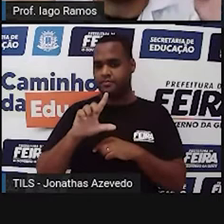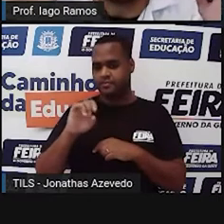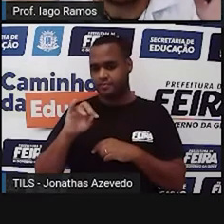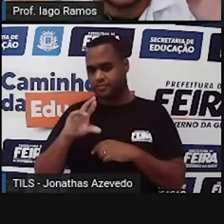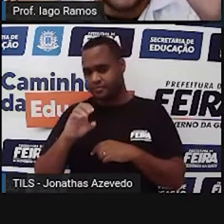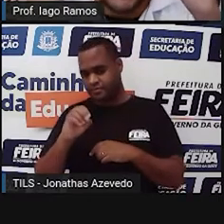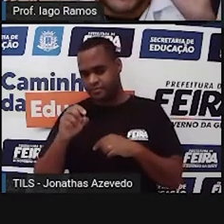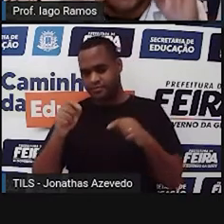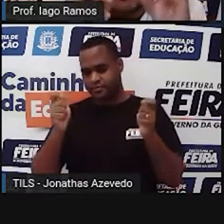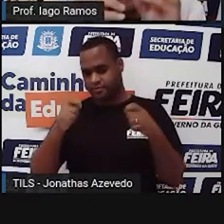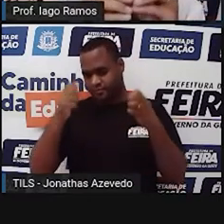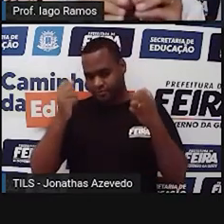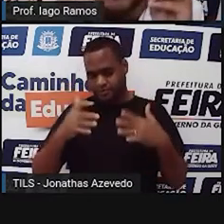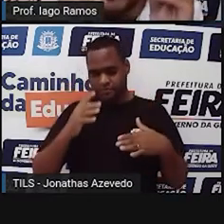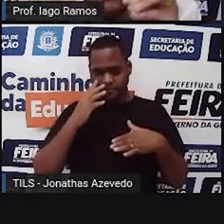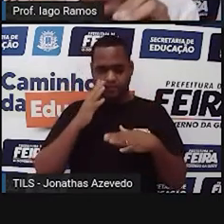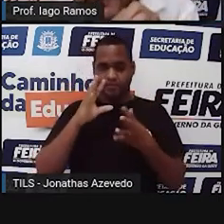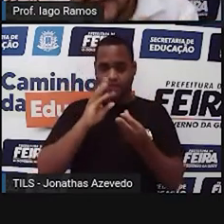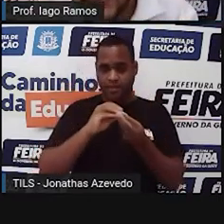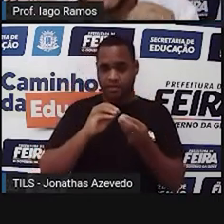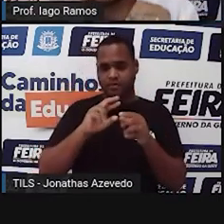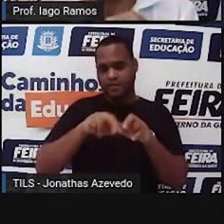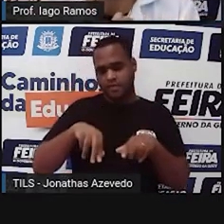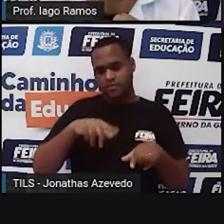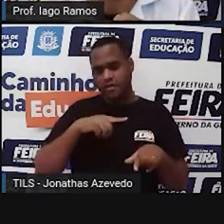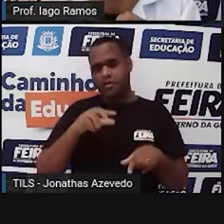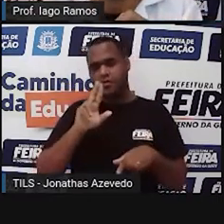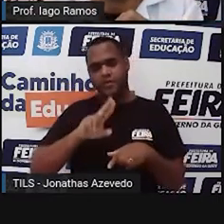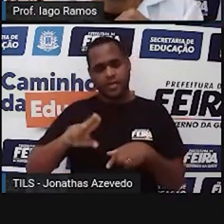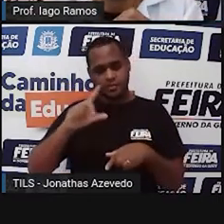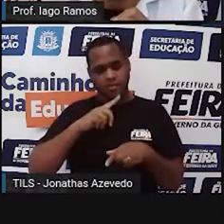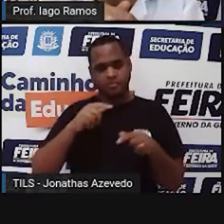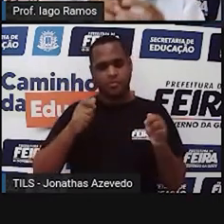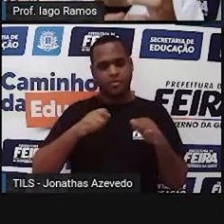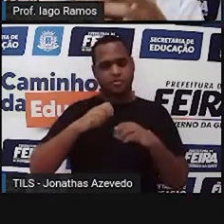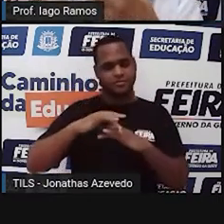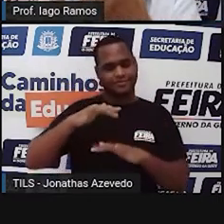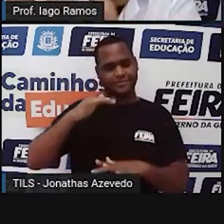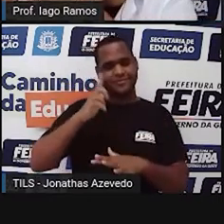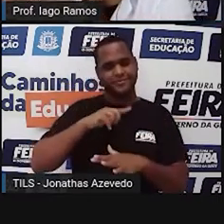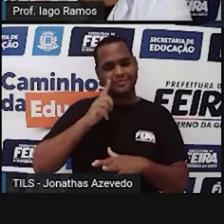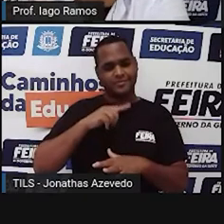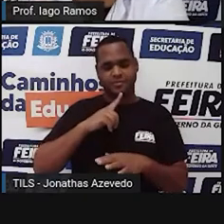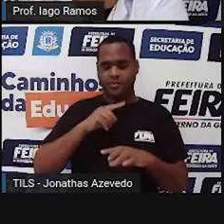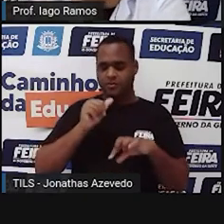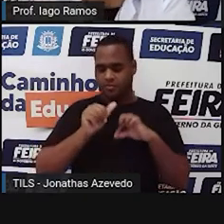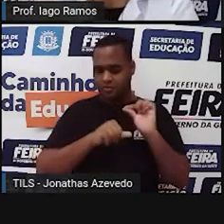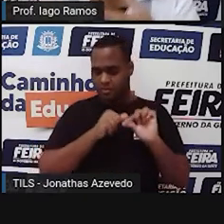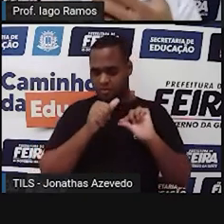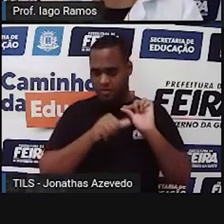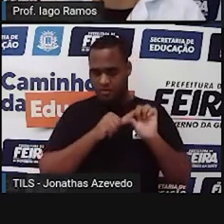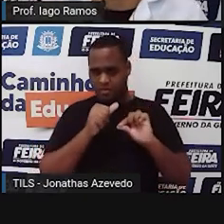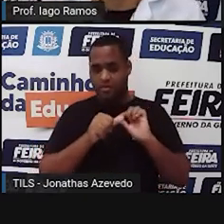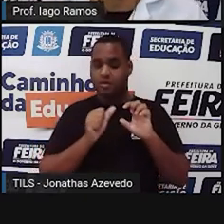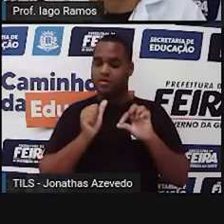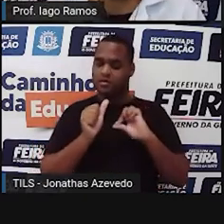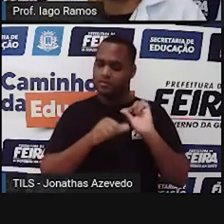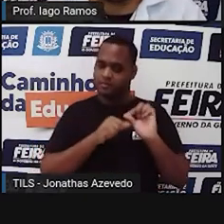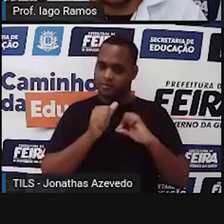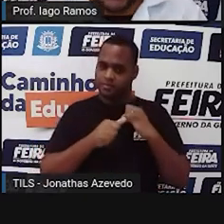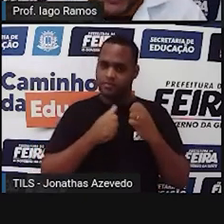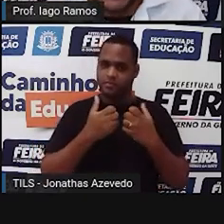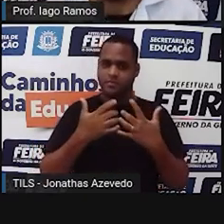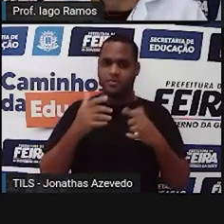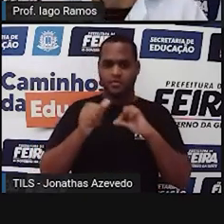Enfim, dá para a gente pegar qualquer uma dessas unidades de capacidade e sair mudando, transformando